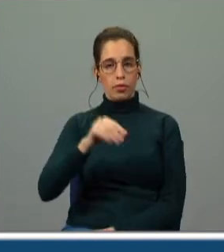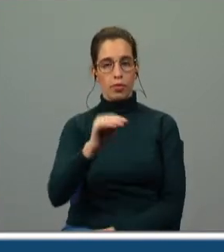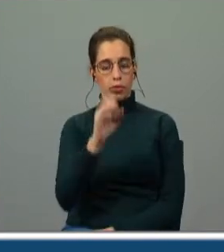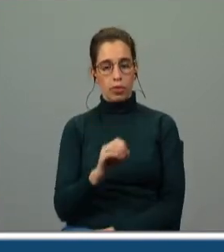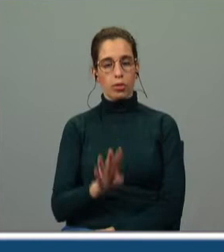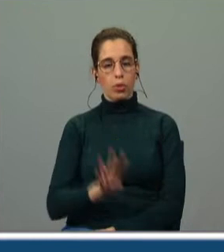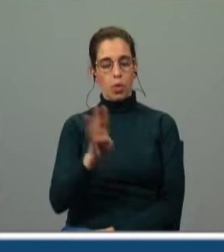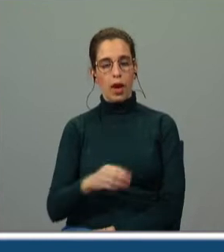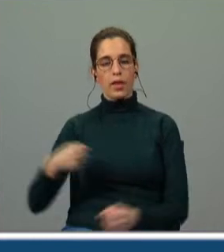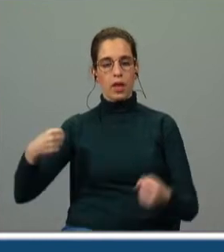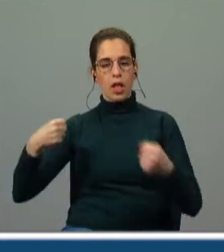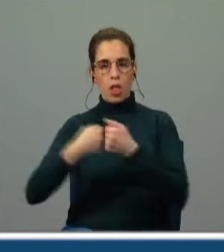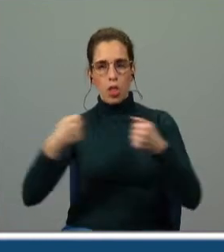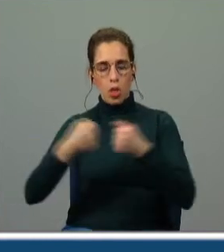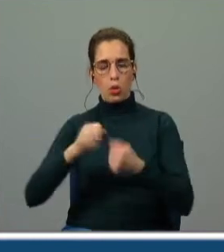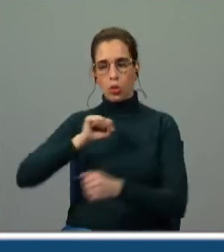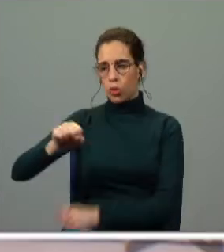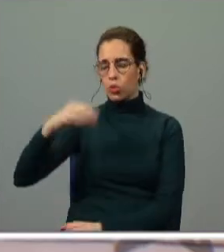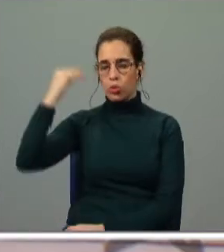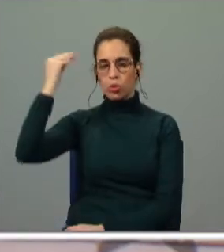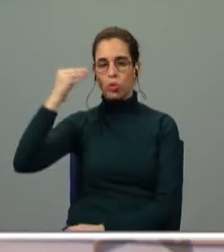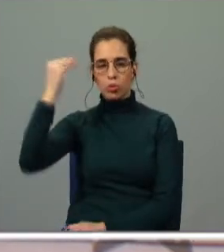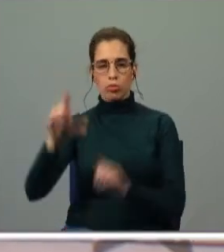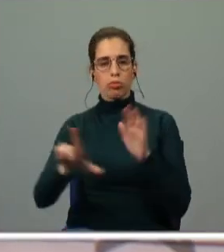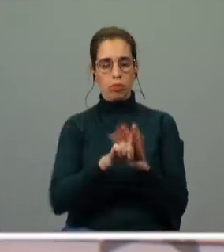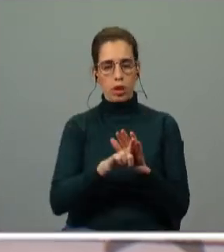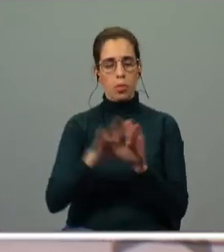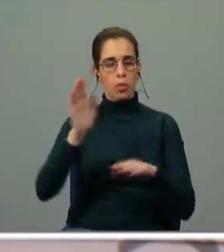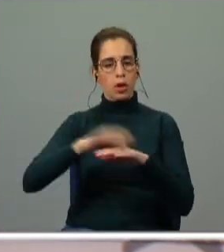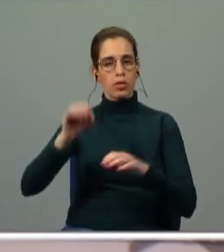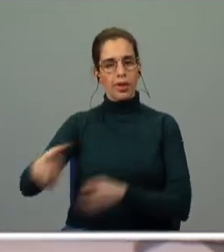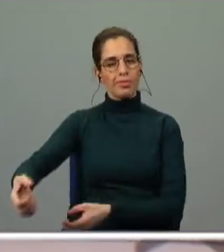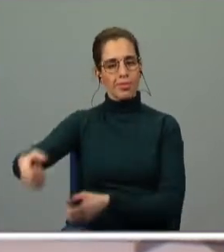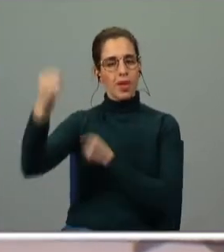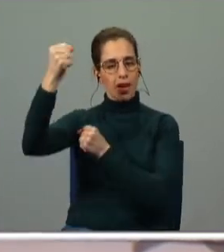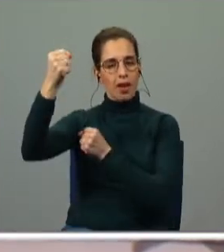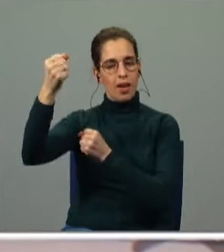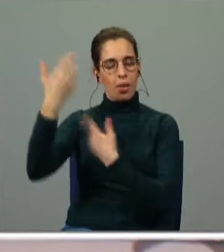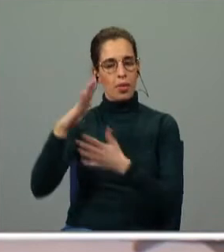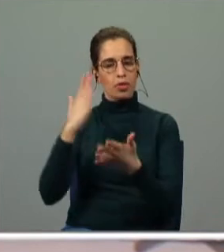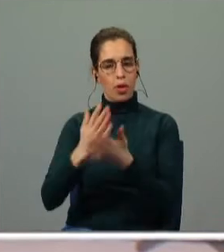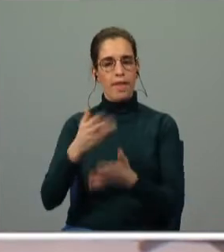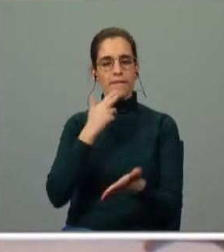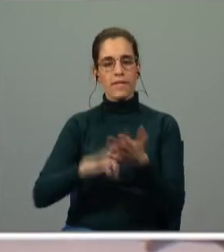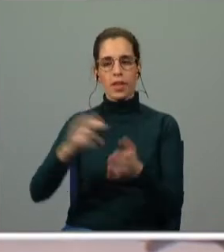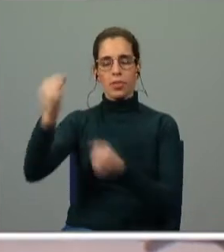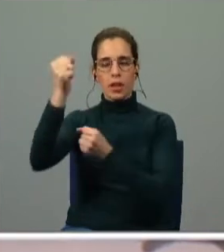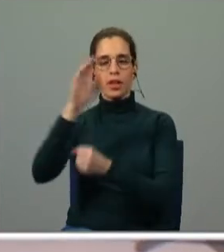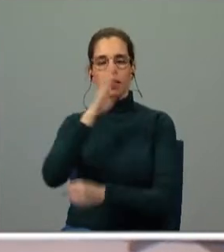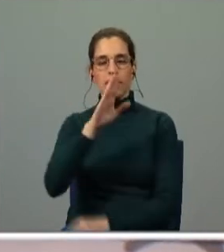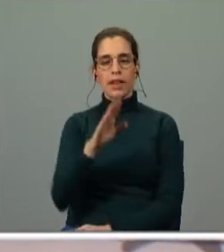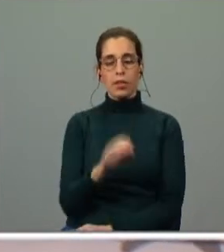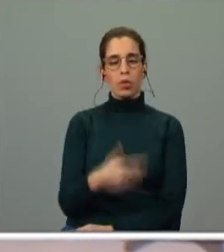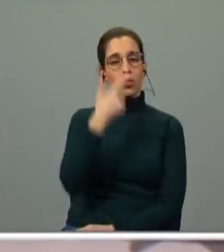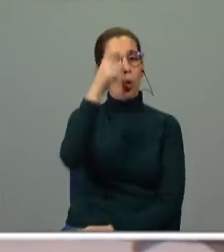reis que lutam contra os mouros legitimamente e que são heróis por isso mas o herói só é verdadeiro herói se também for clemente se